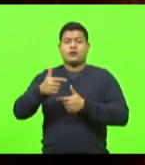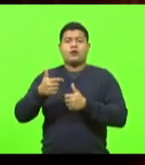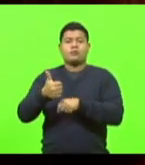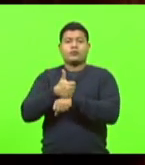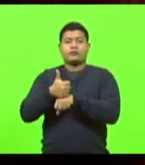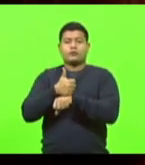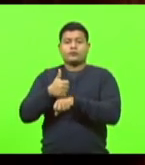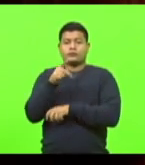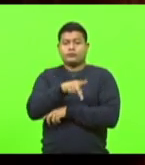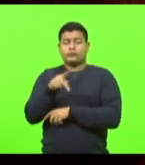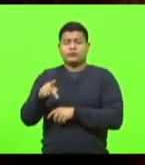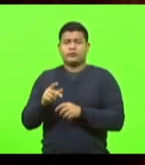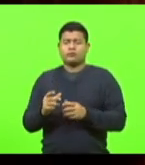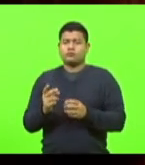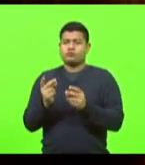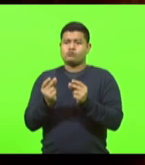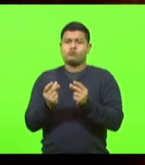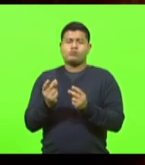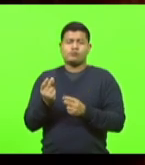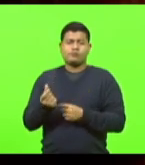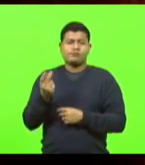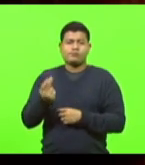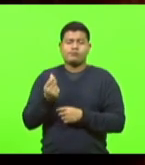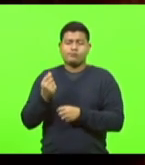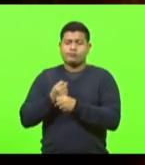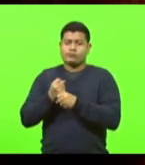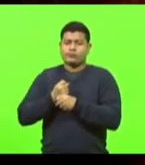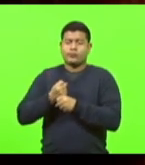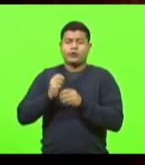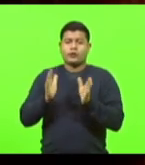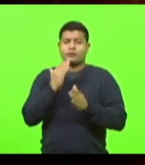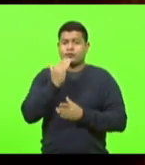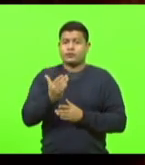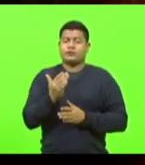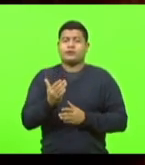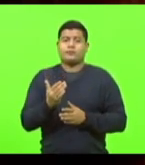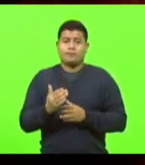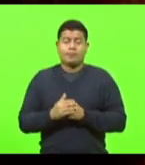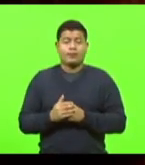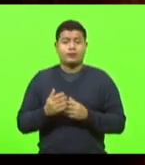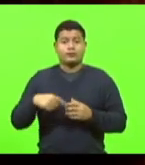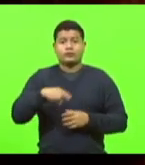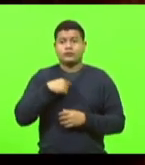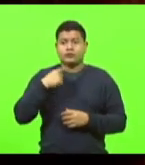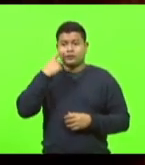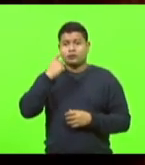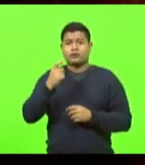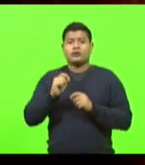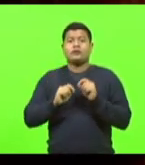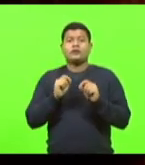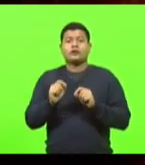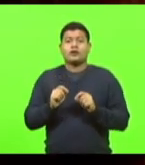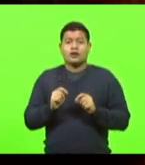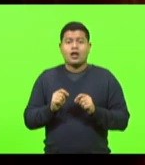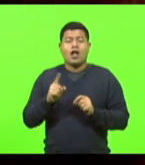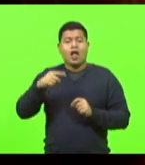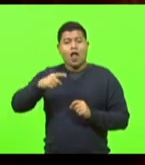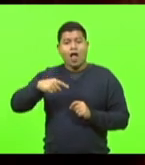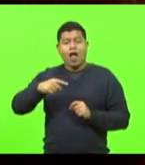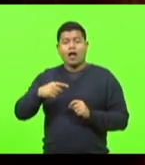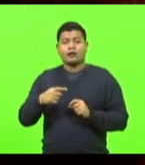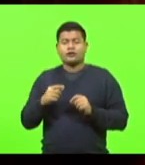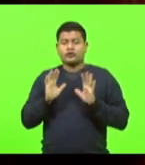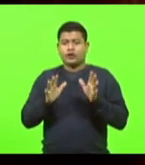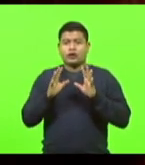há muitos anos. Então, é nossa intenção, após termos ouvido várias entidades, inclusive o Sinti, que